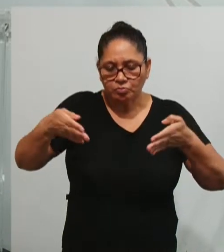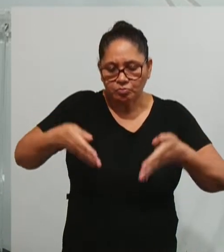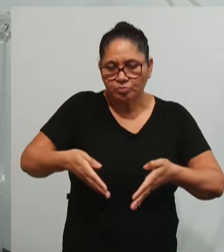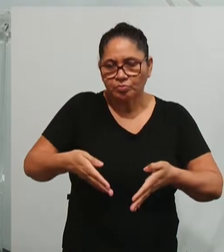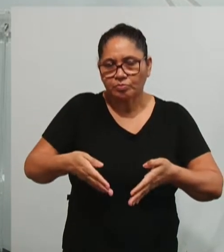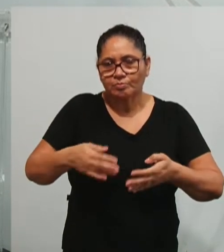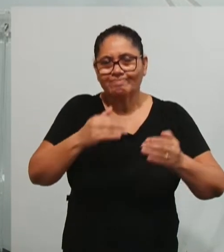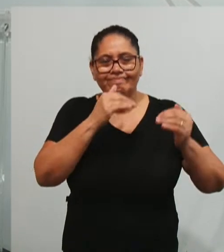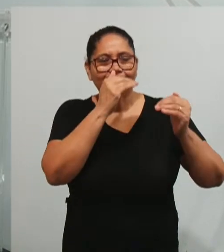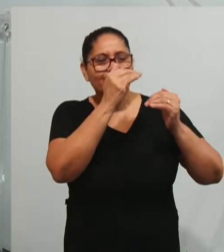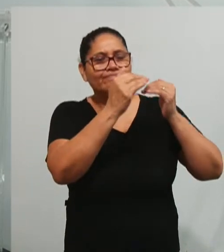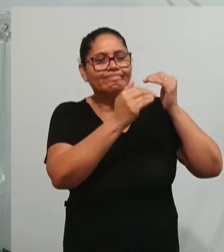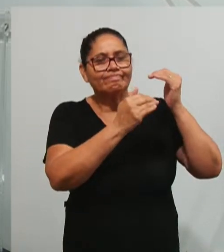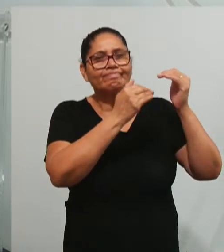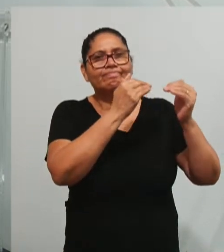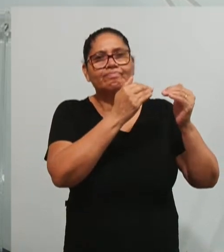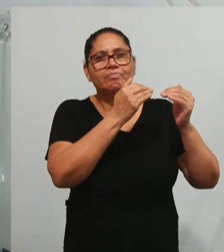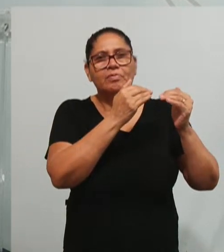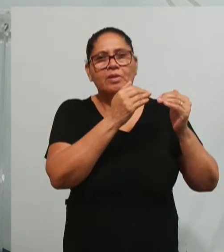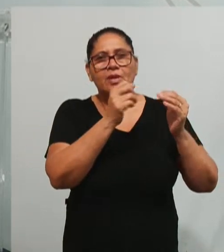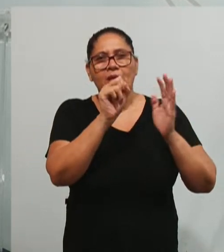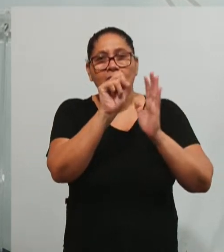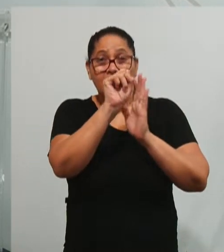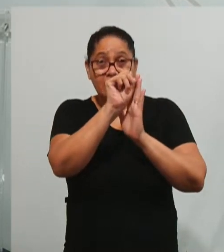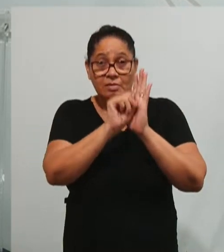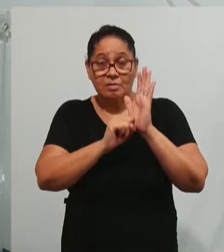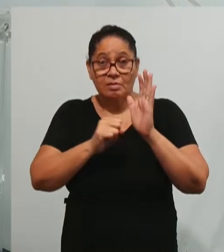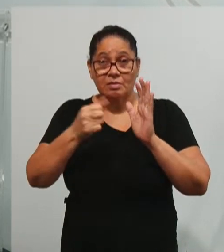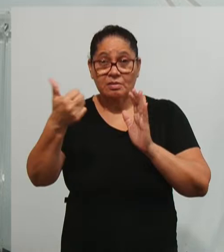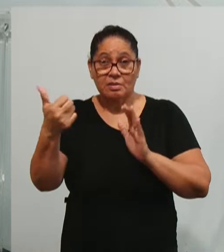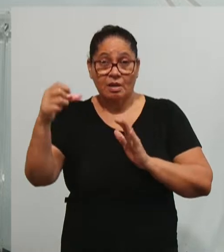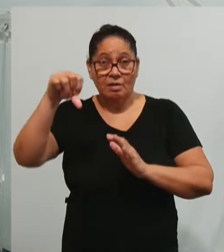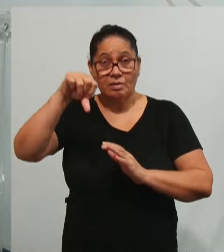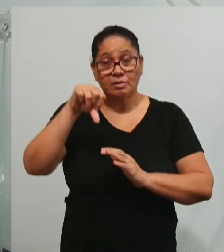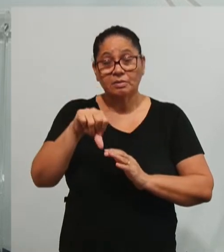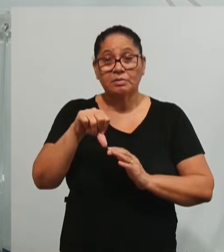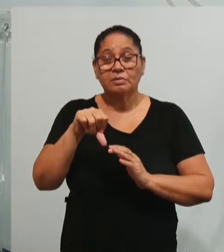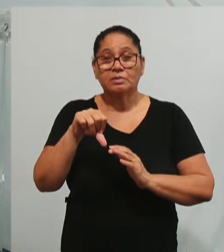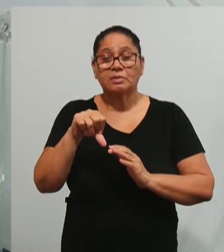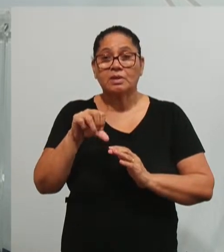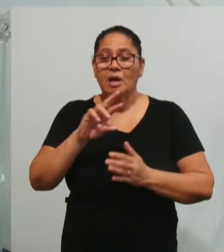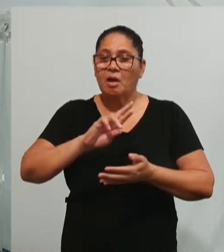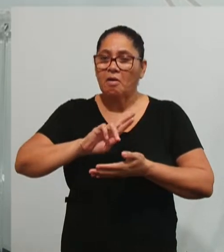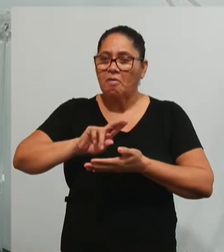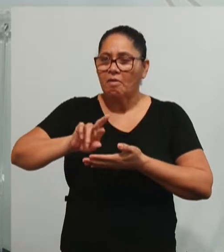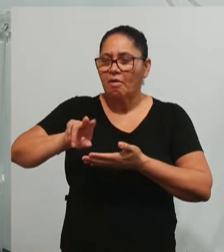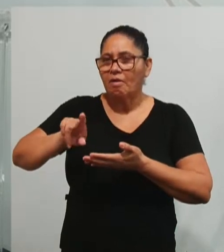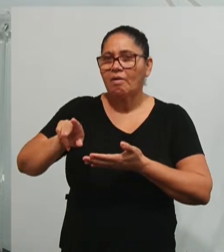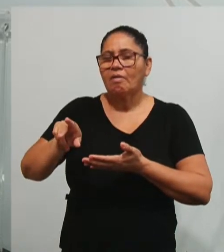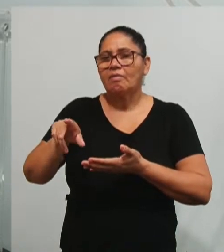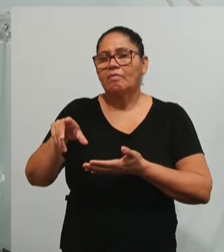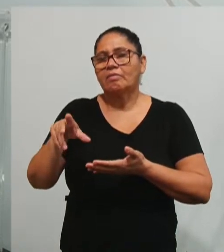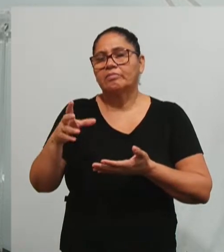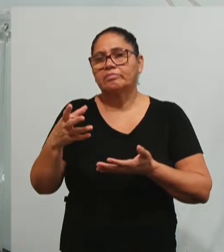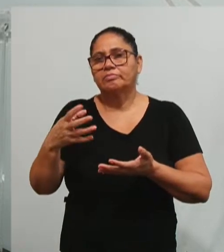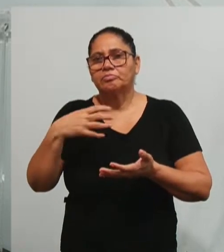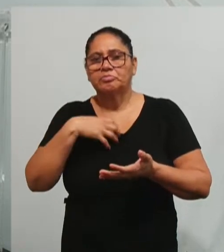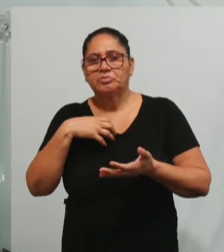desenvolvendo ao longo, desde o século XIX, começo do século XIX, e aí, sim, vários formatos foram se